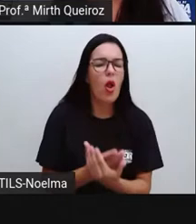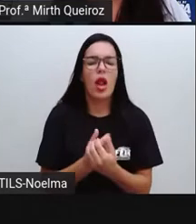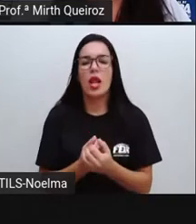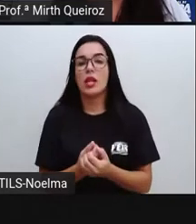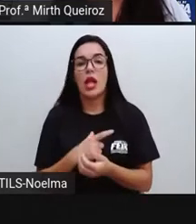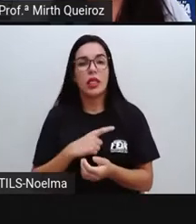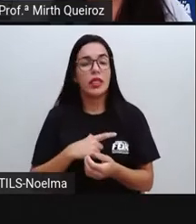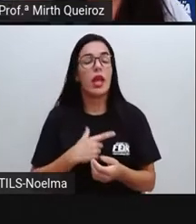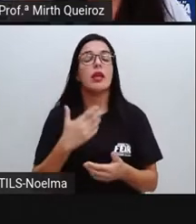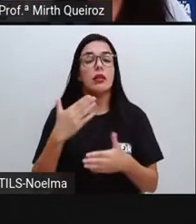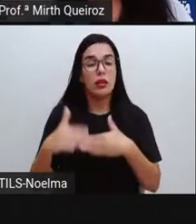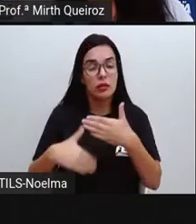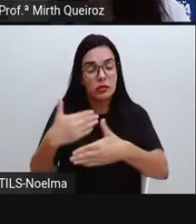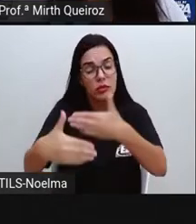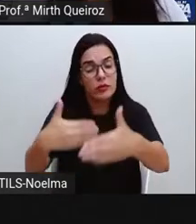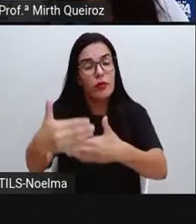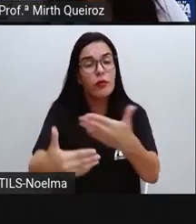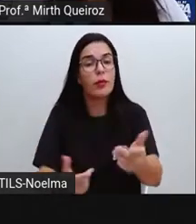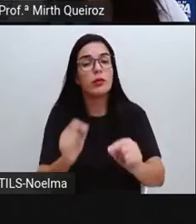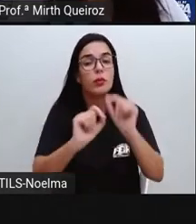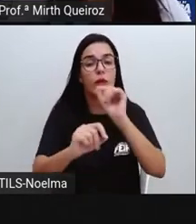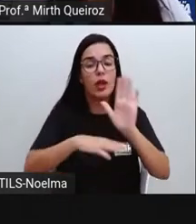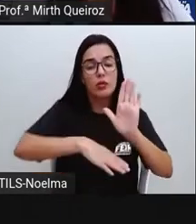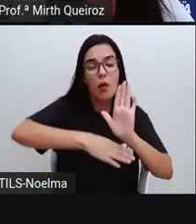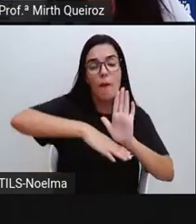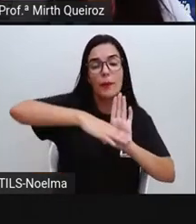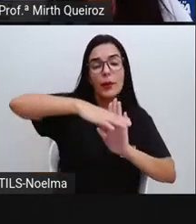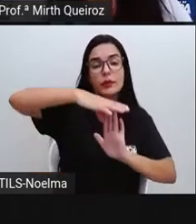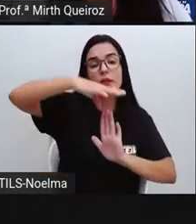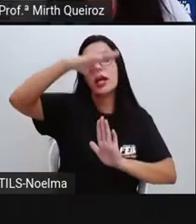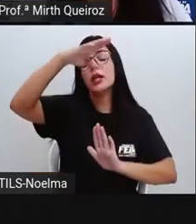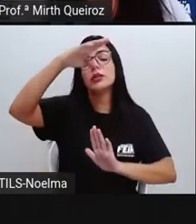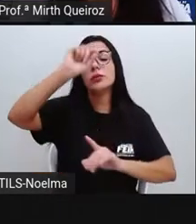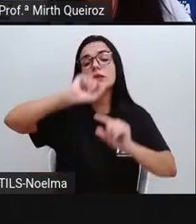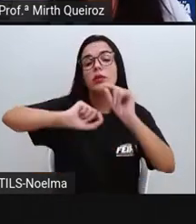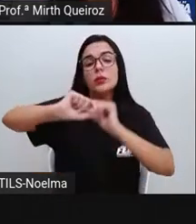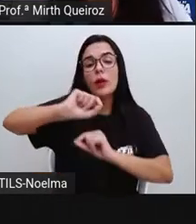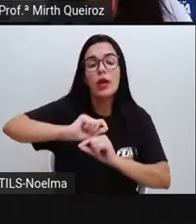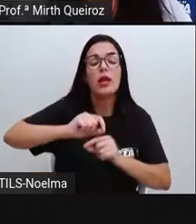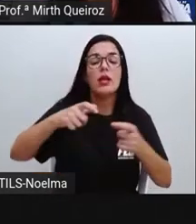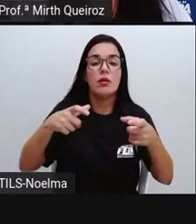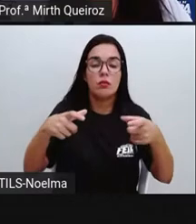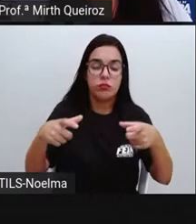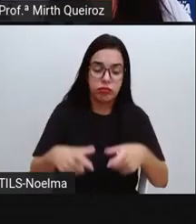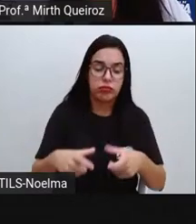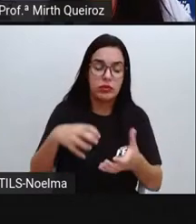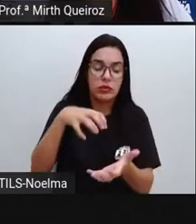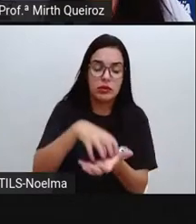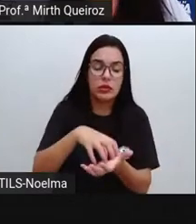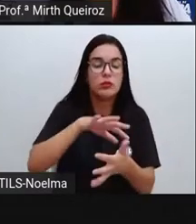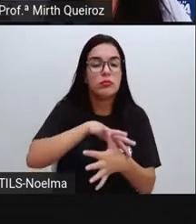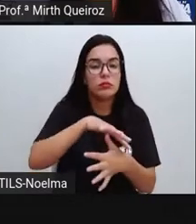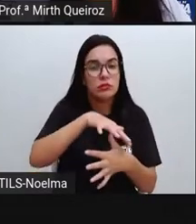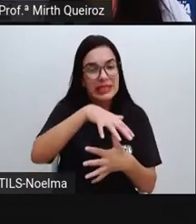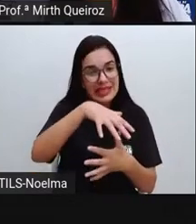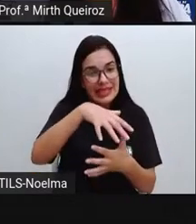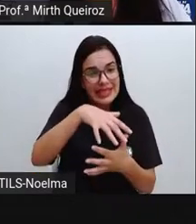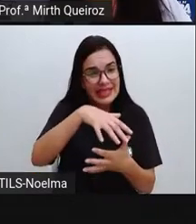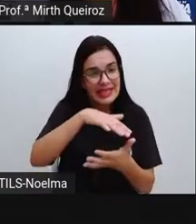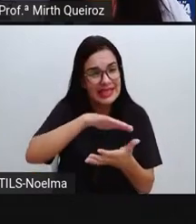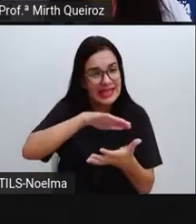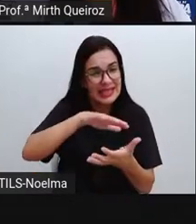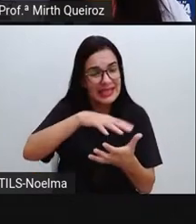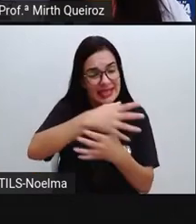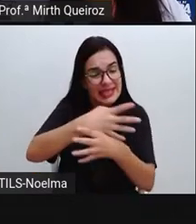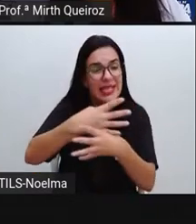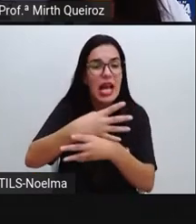processo de urbanização que aconteceu no Brasil desde aquela época que era incentivado Portugal a vinda de pessoas